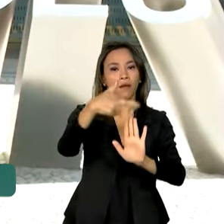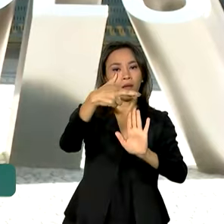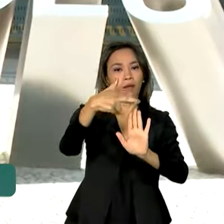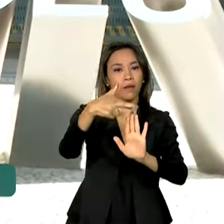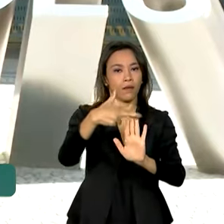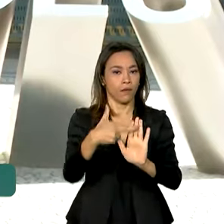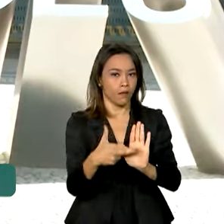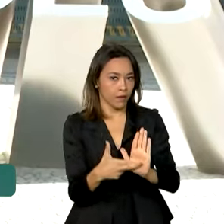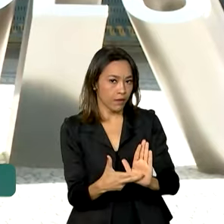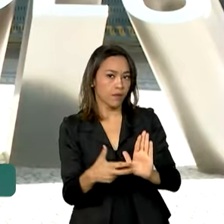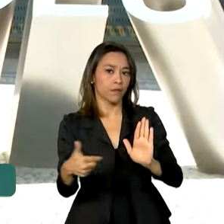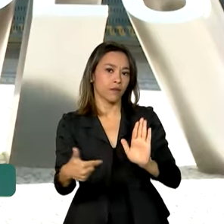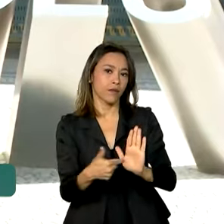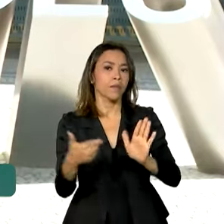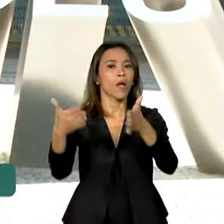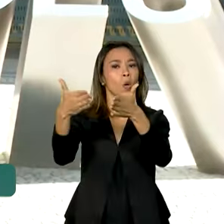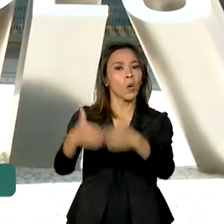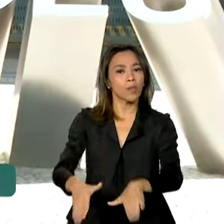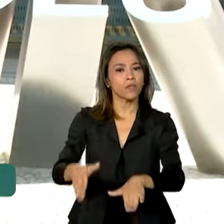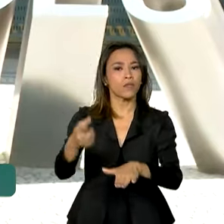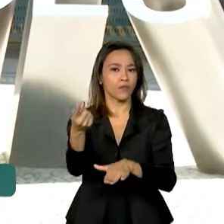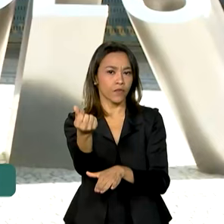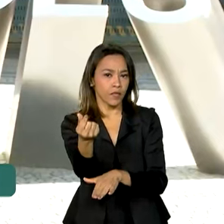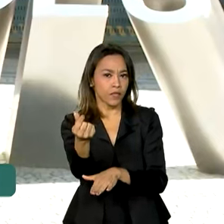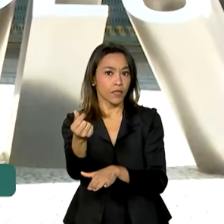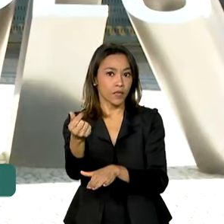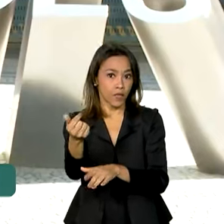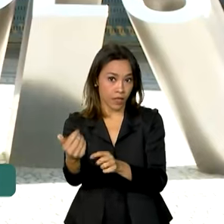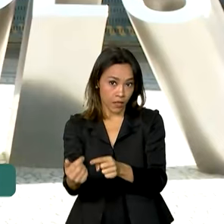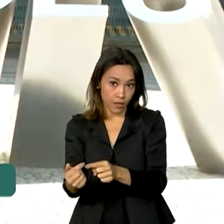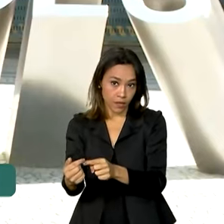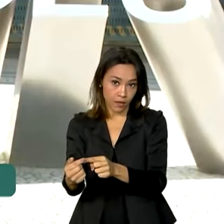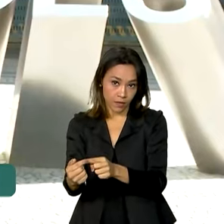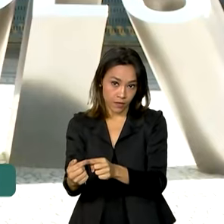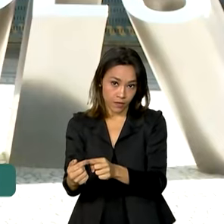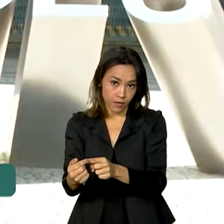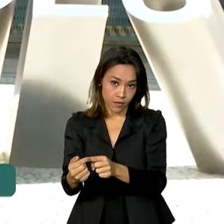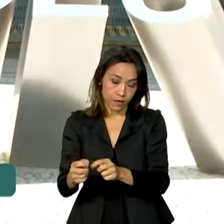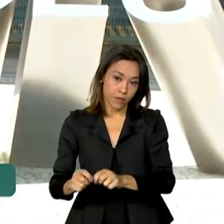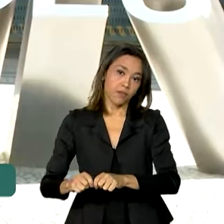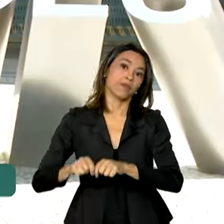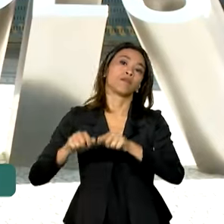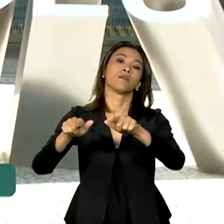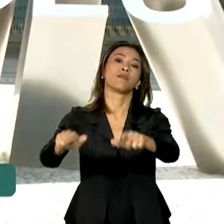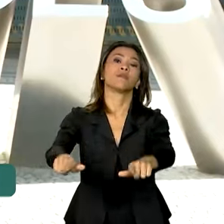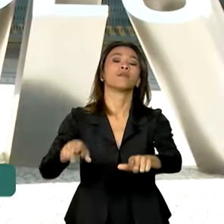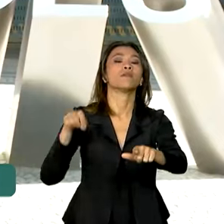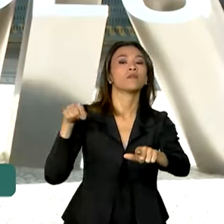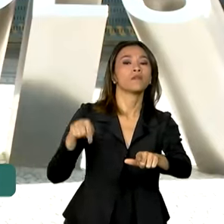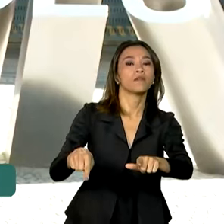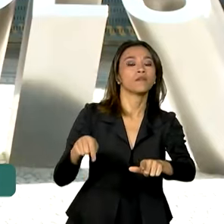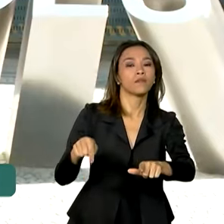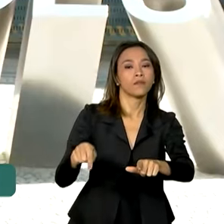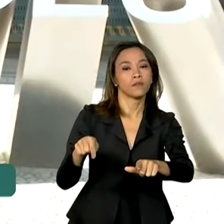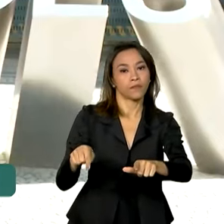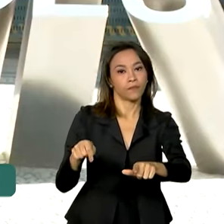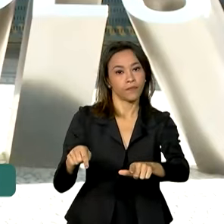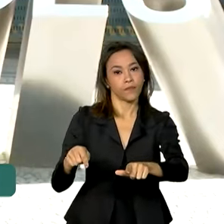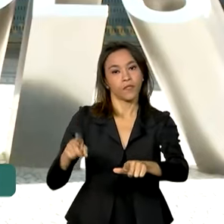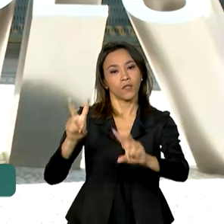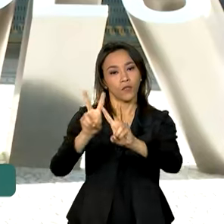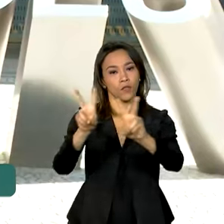compensação financeira que vai vir com a redução das emissões. É emissões essas que estão ligadas ao